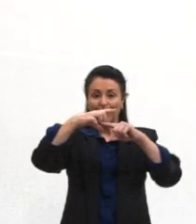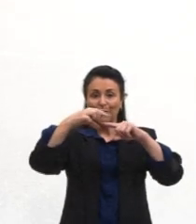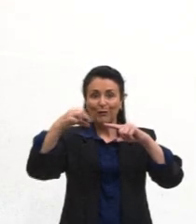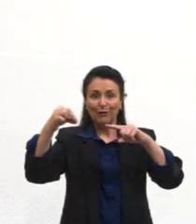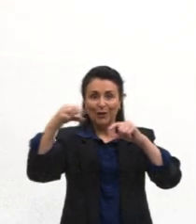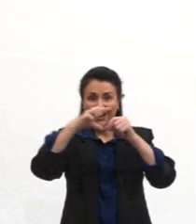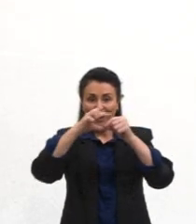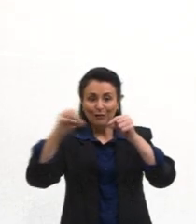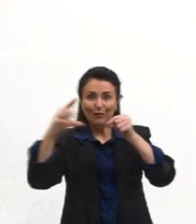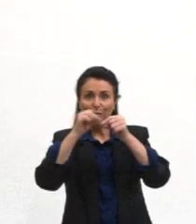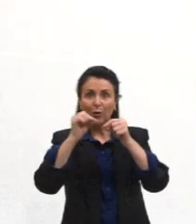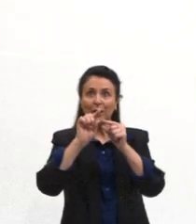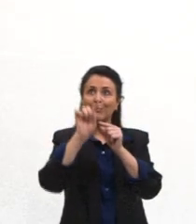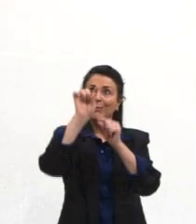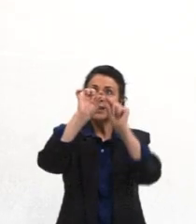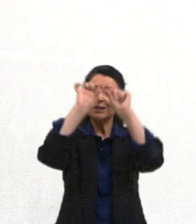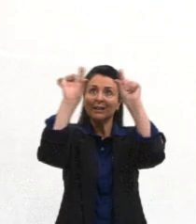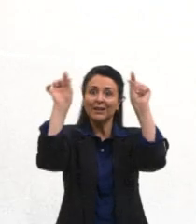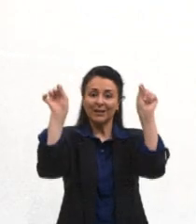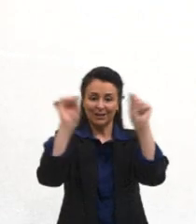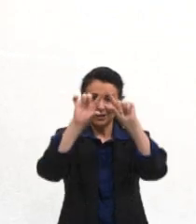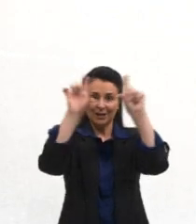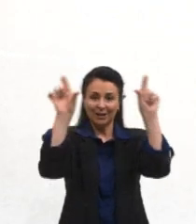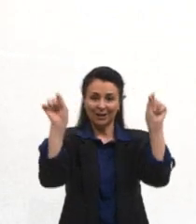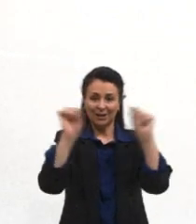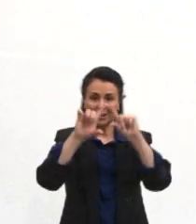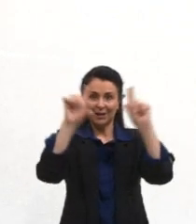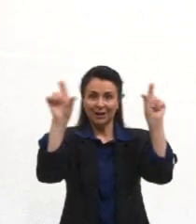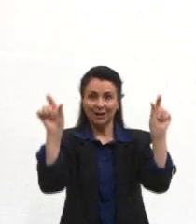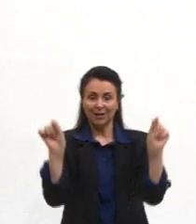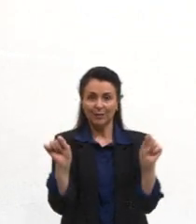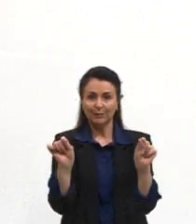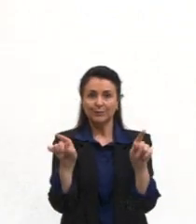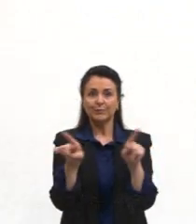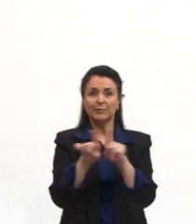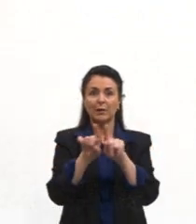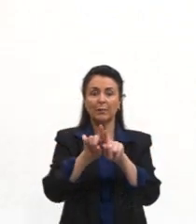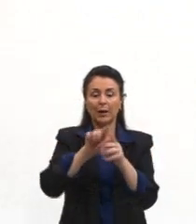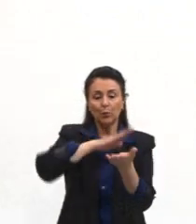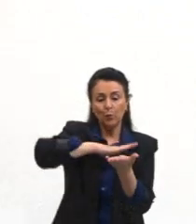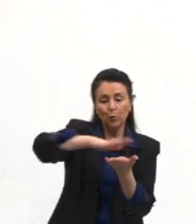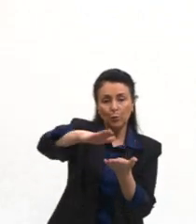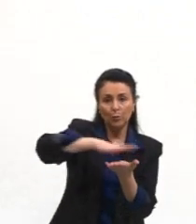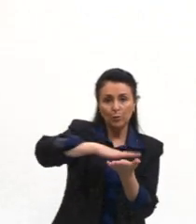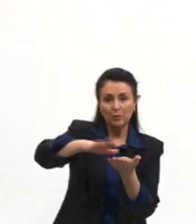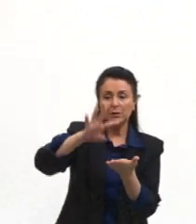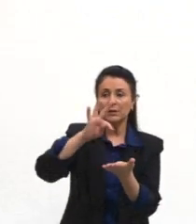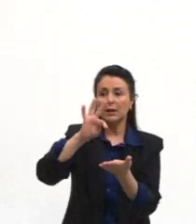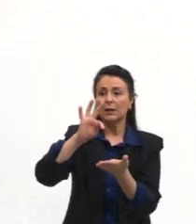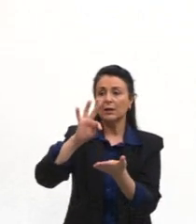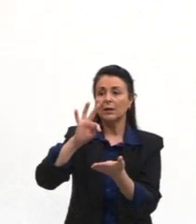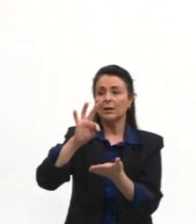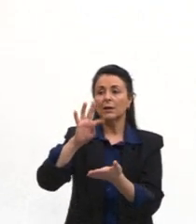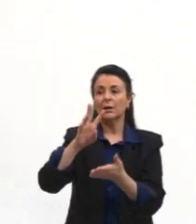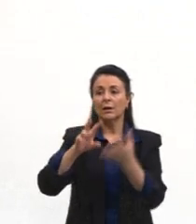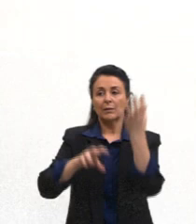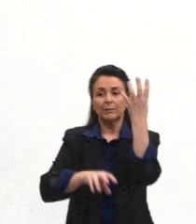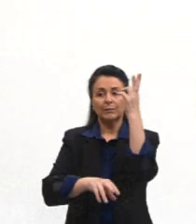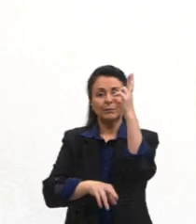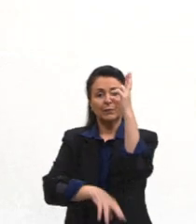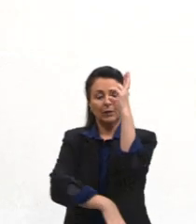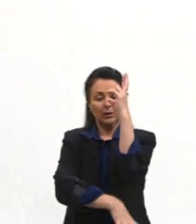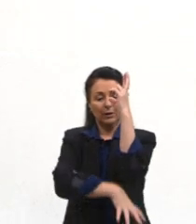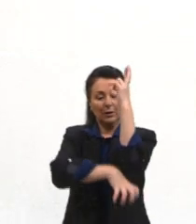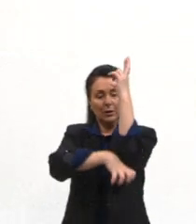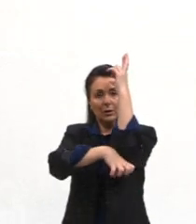Rizomas, que crescem de forma ramificada, horizontal. Os tubércules, que também a gente vai se alimentar deles,